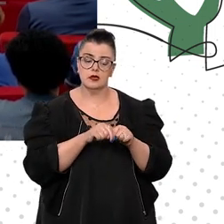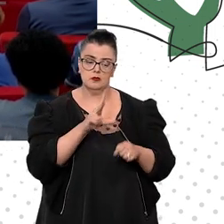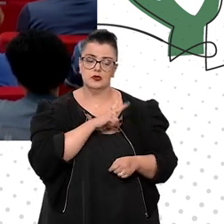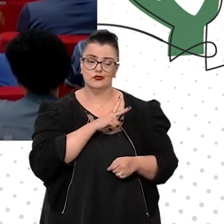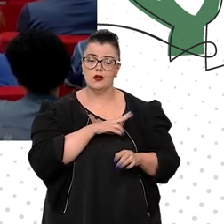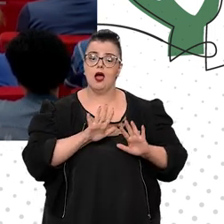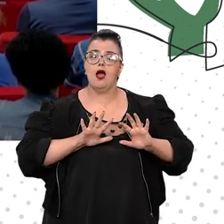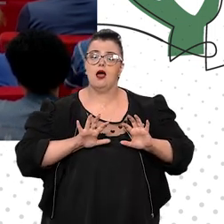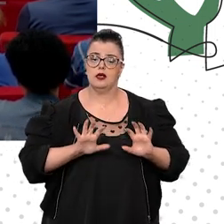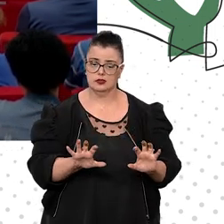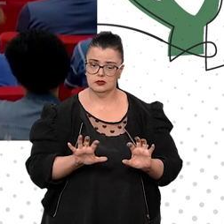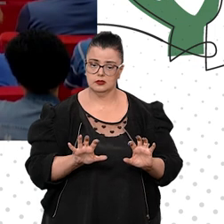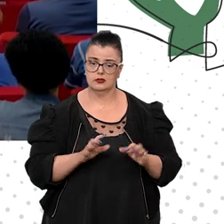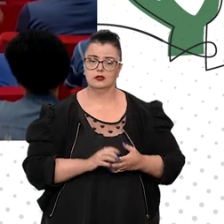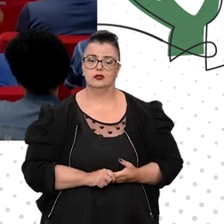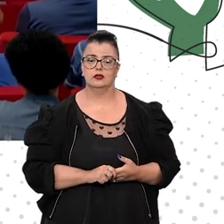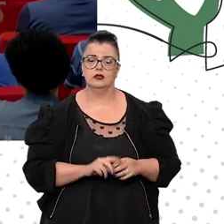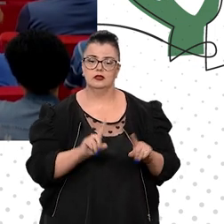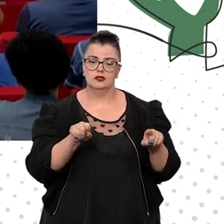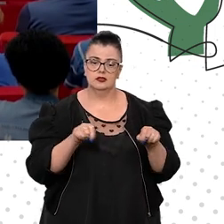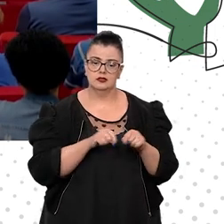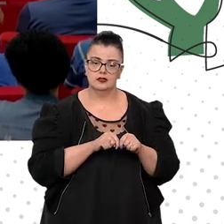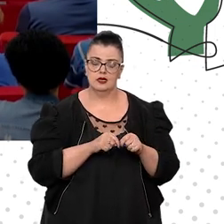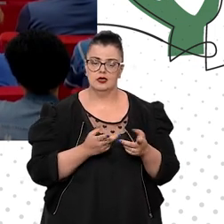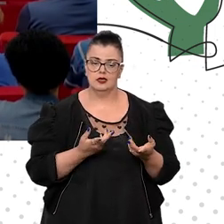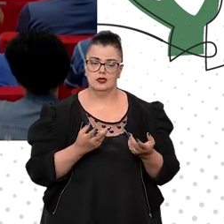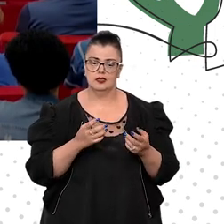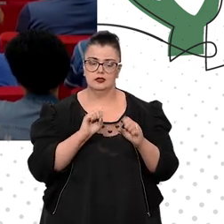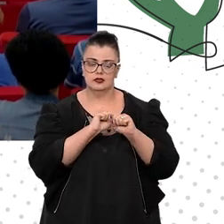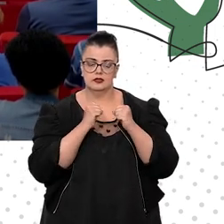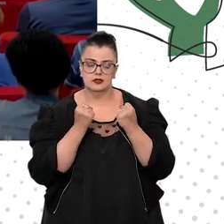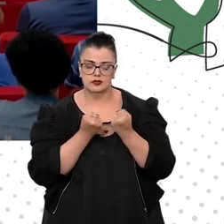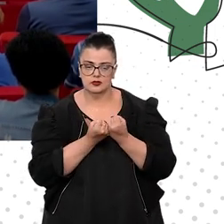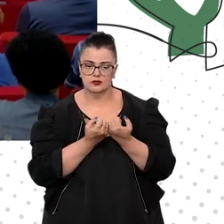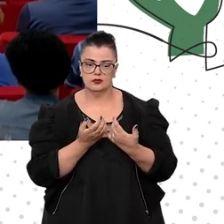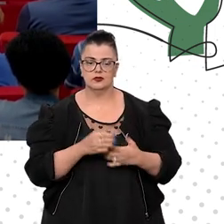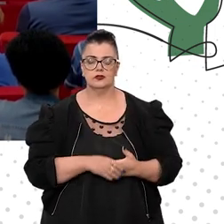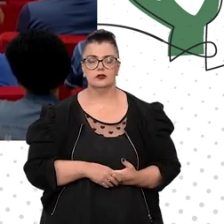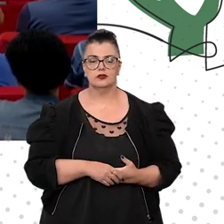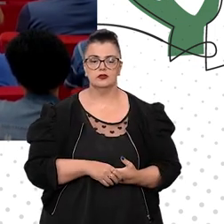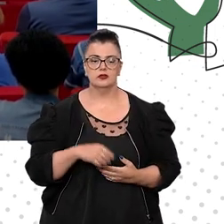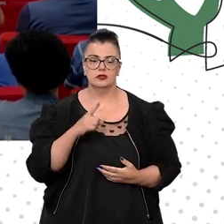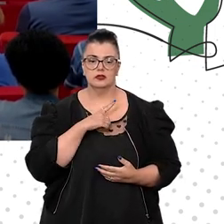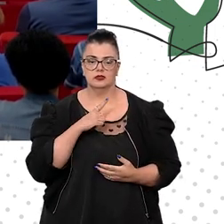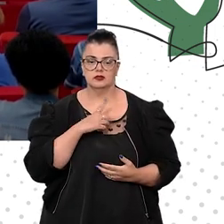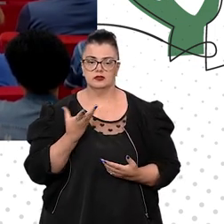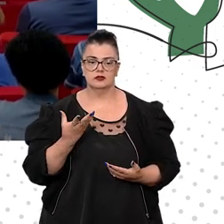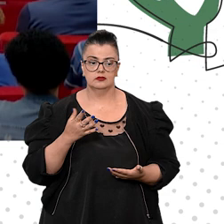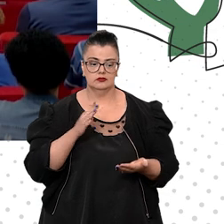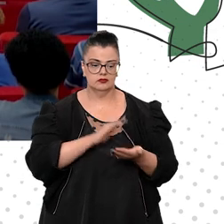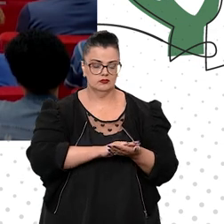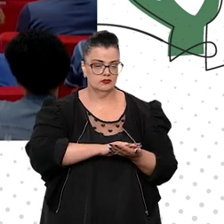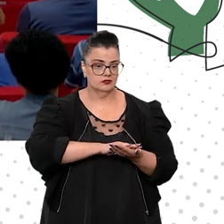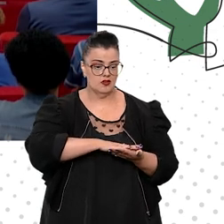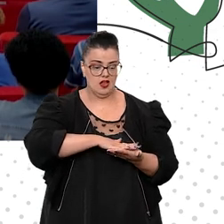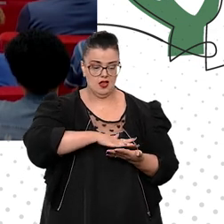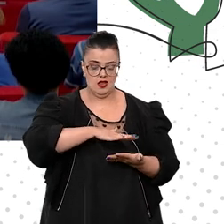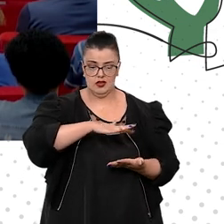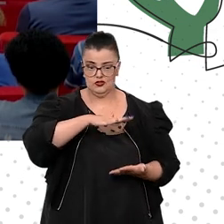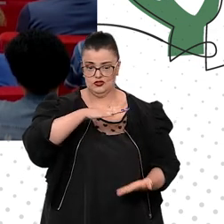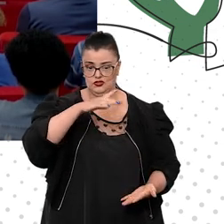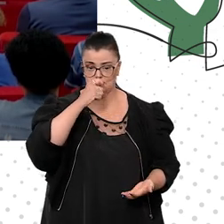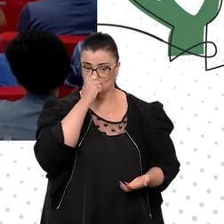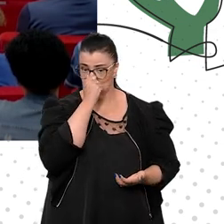As salas das sessões ficavam tomadas pelos